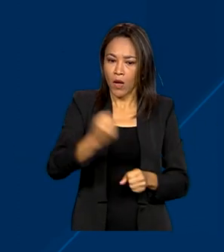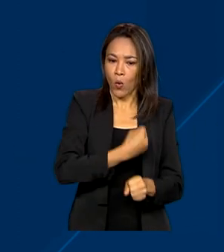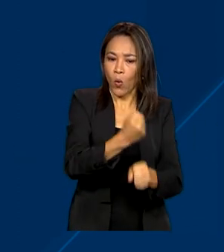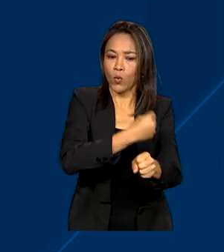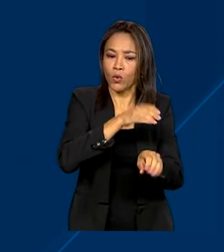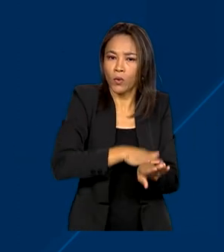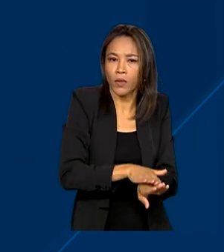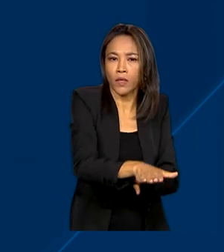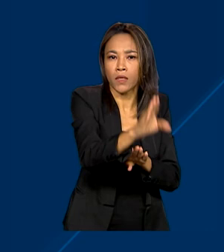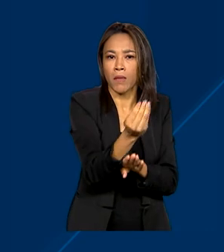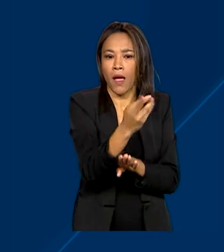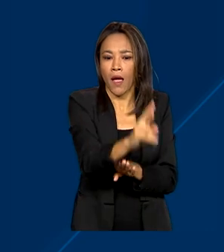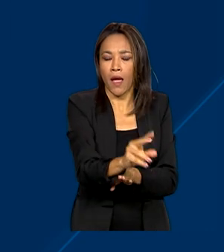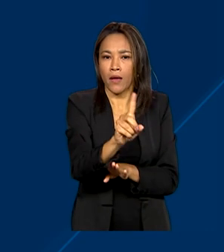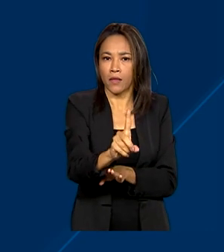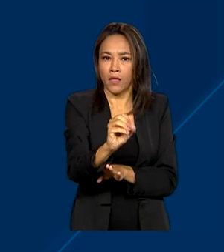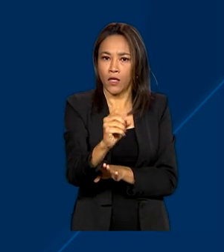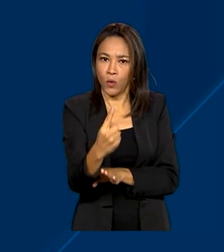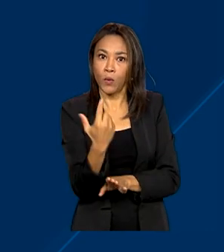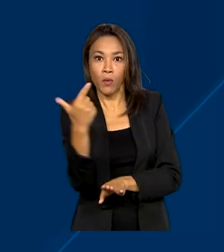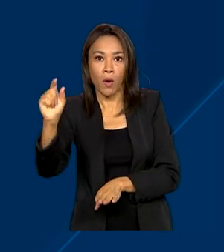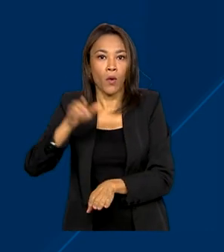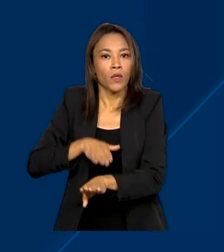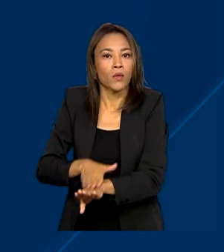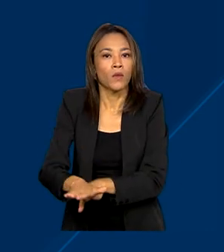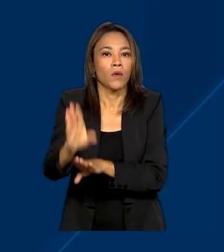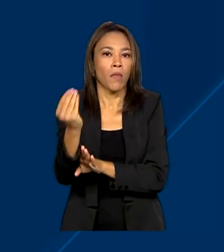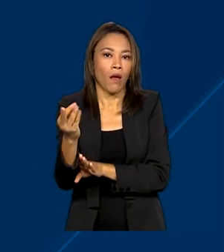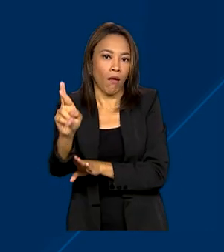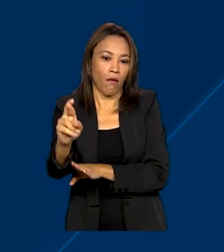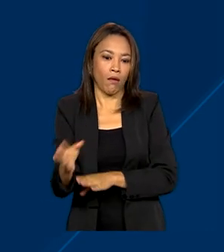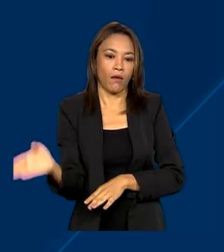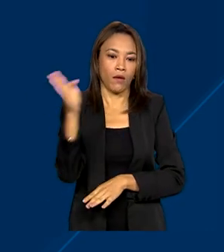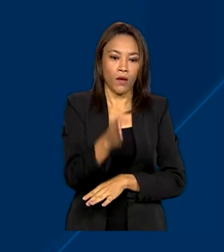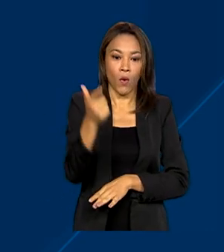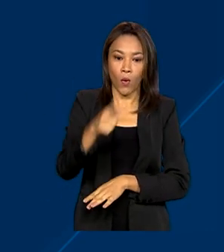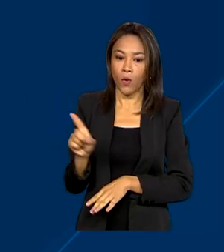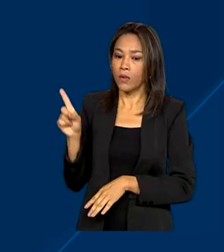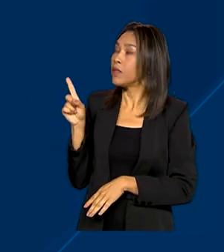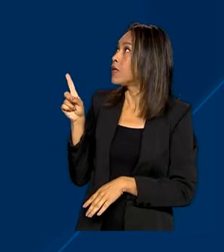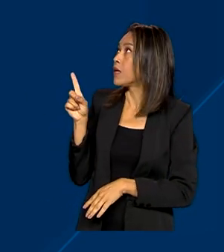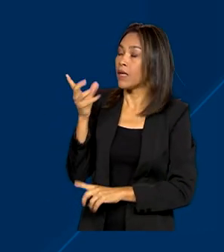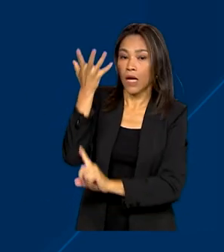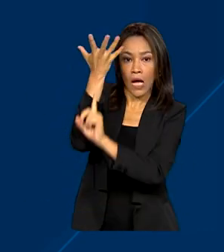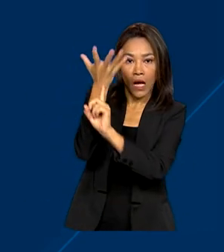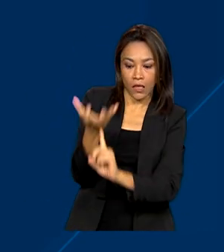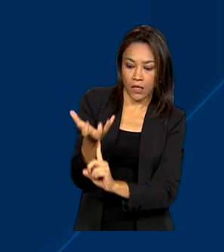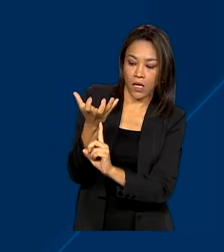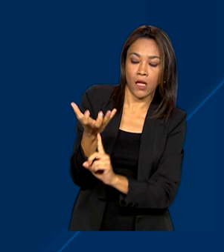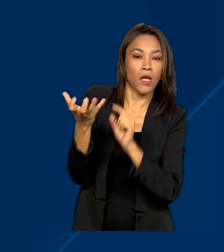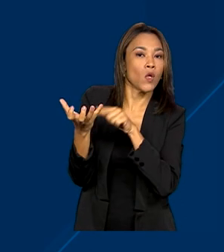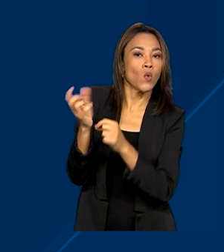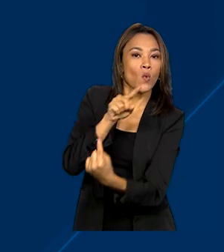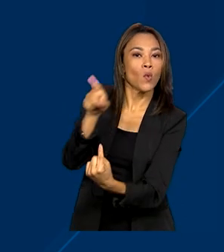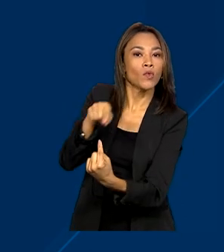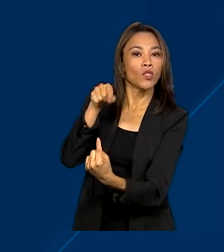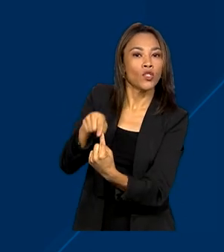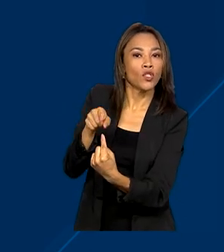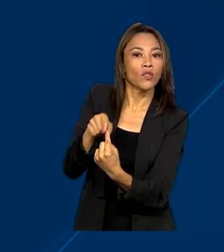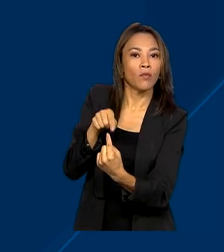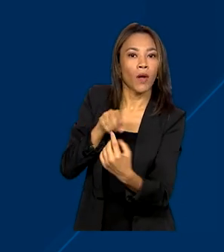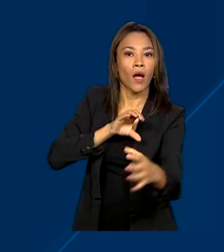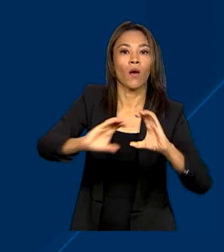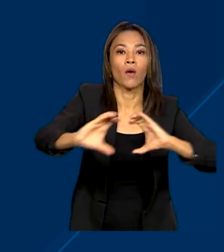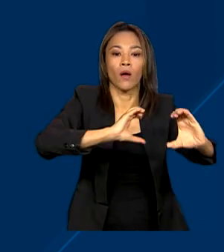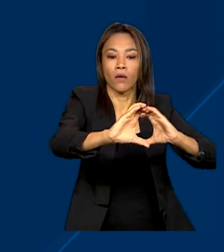Mogibertioga. Disponibilização de 10 antenas transportáveis para auxílio de comunicação via satélite na